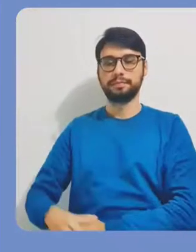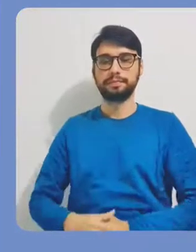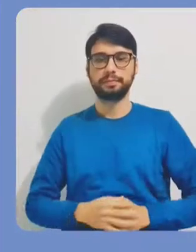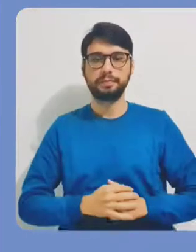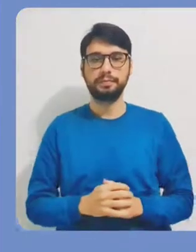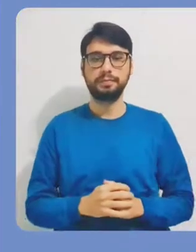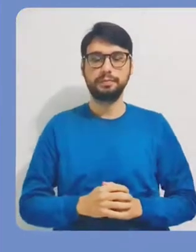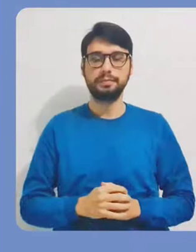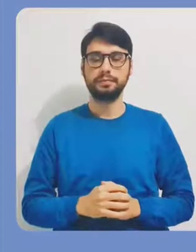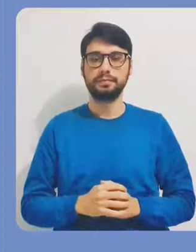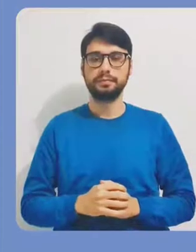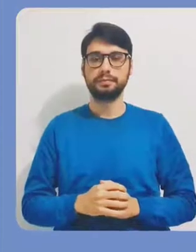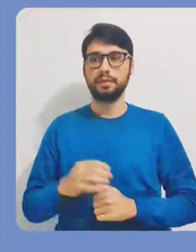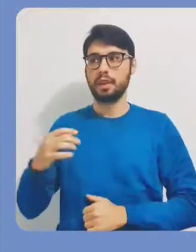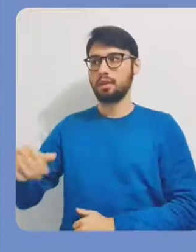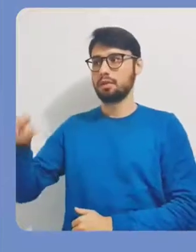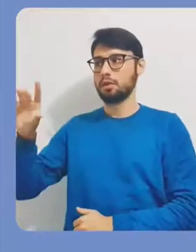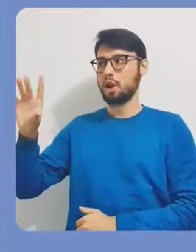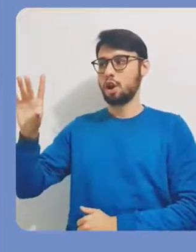esse endereço.